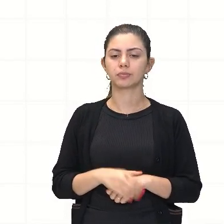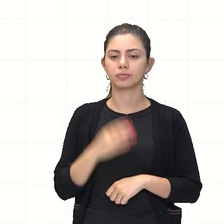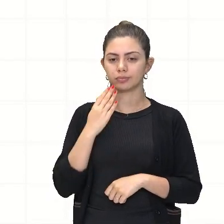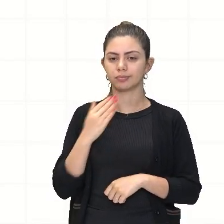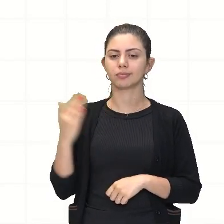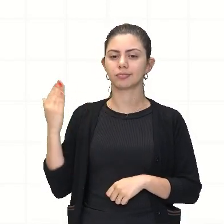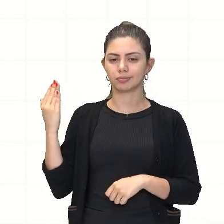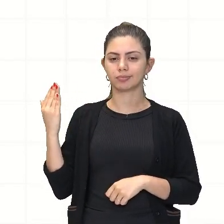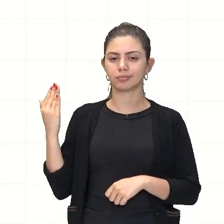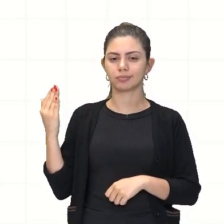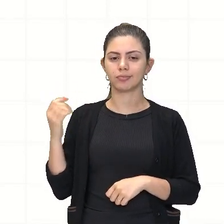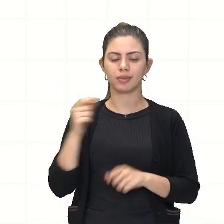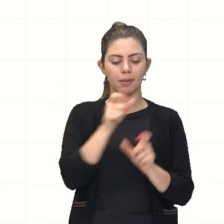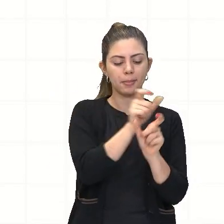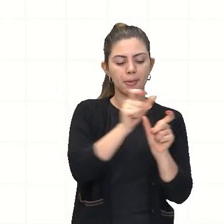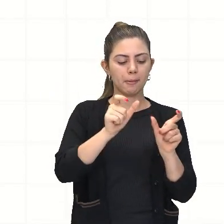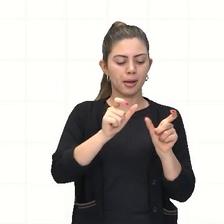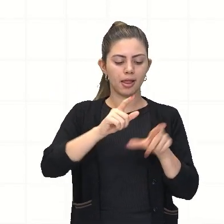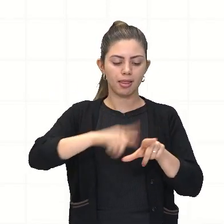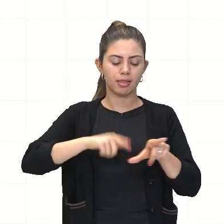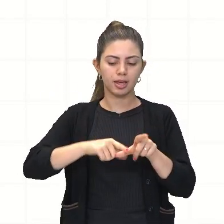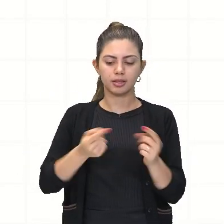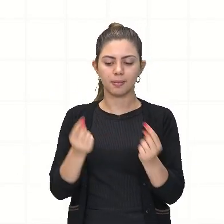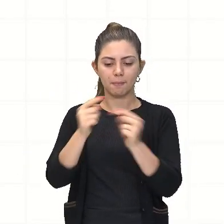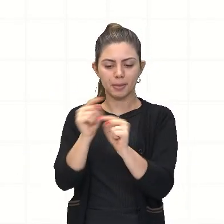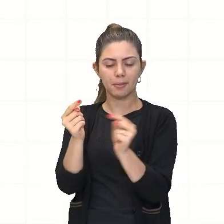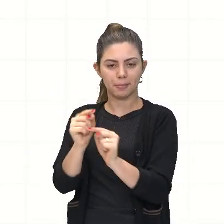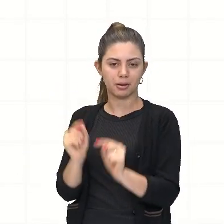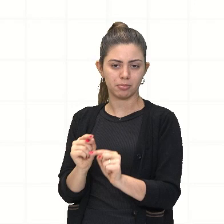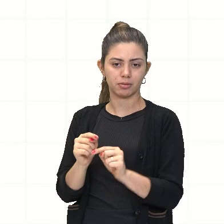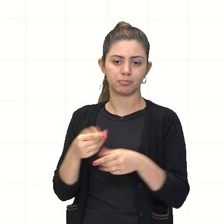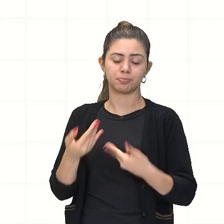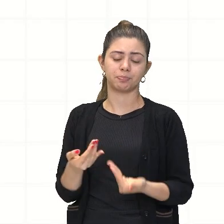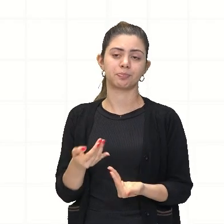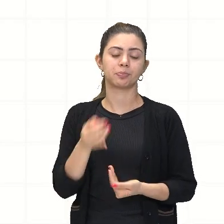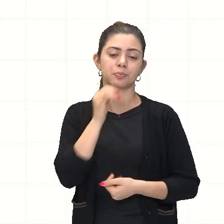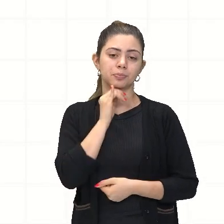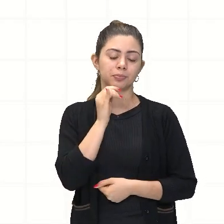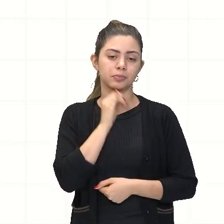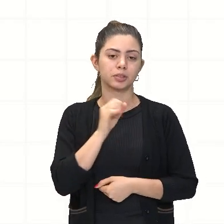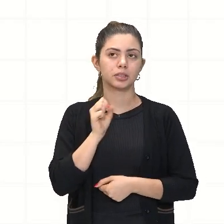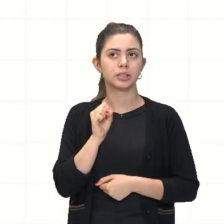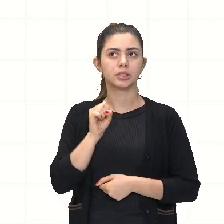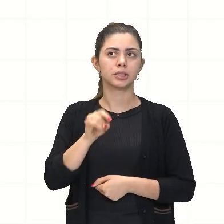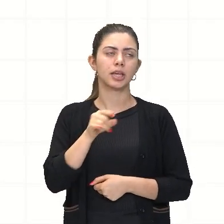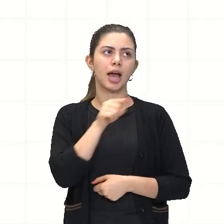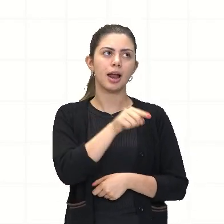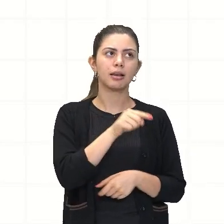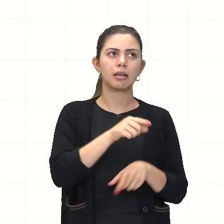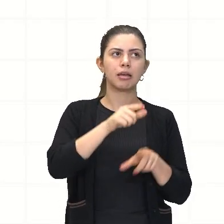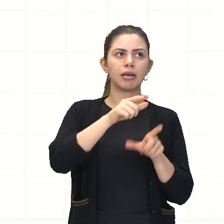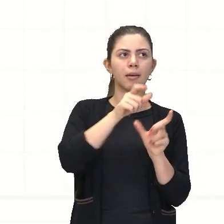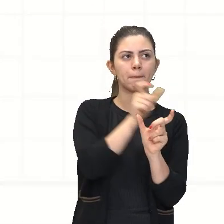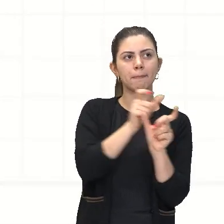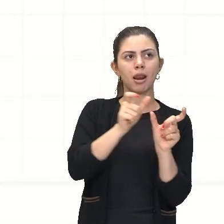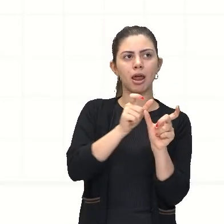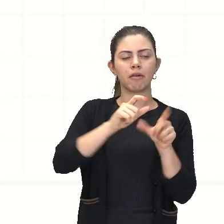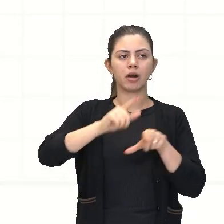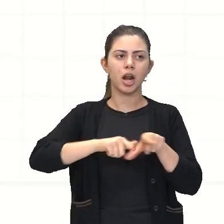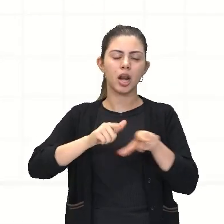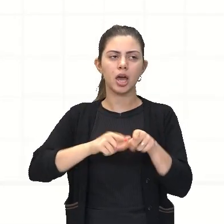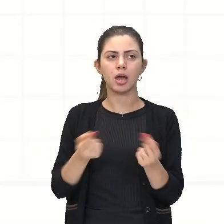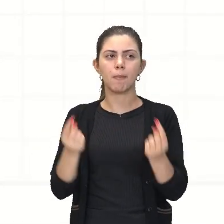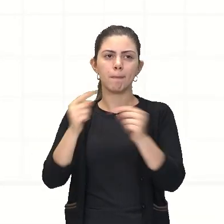as letras. Ora, se você está trocando essas letras,